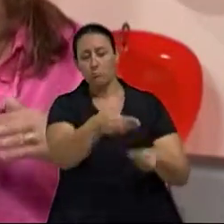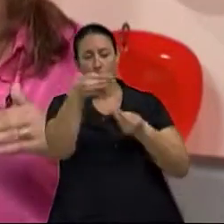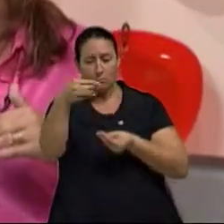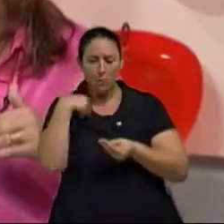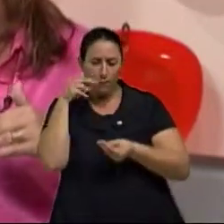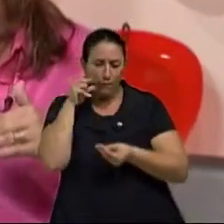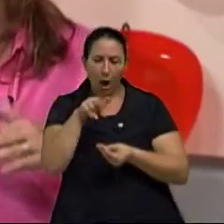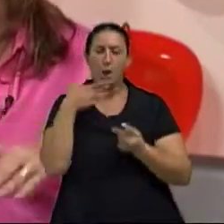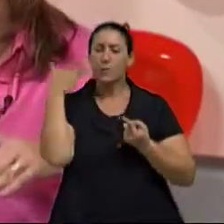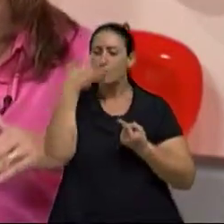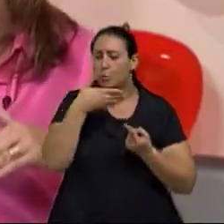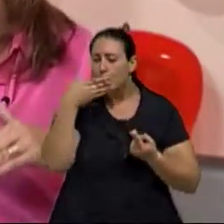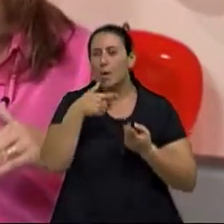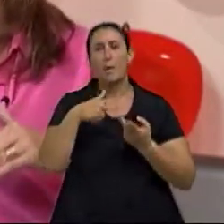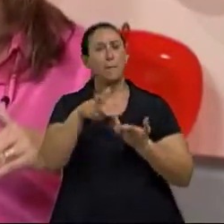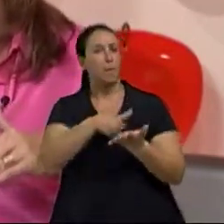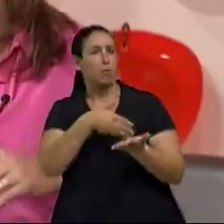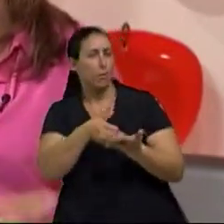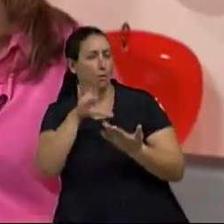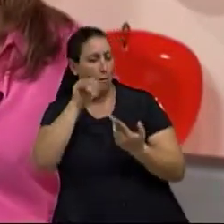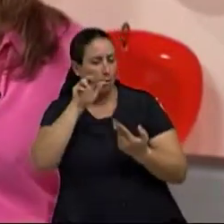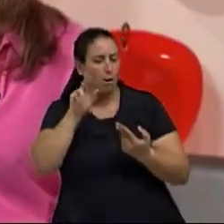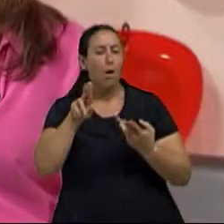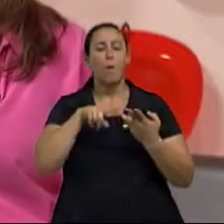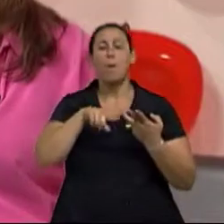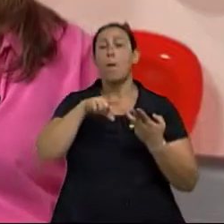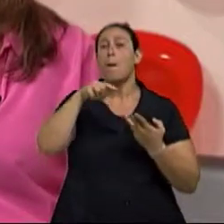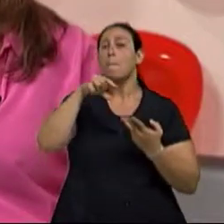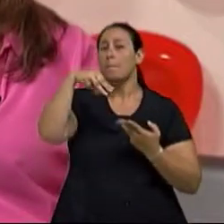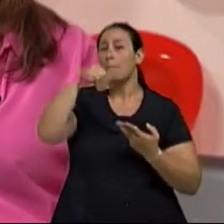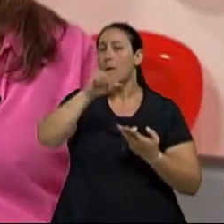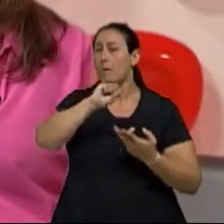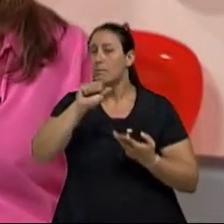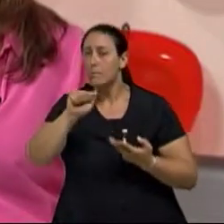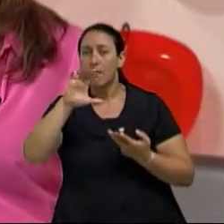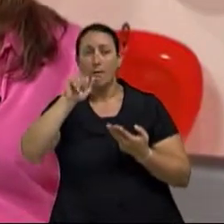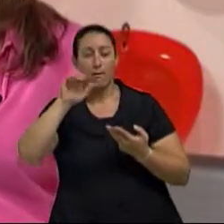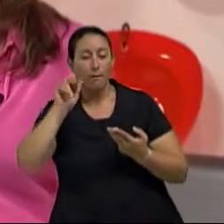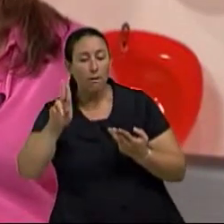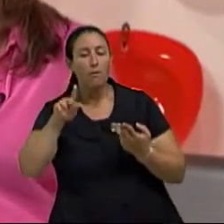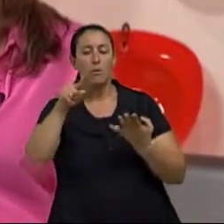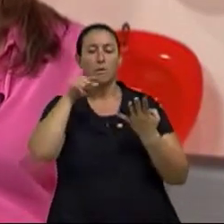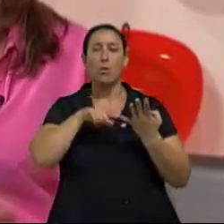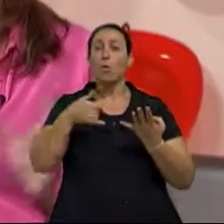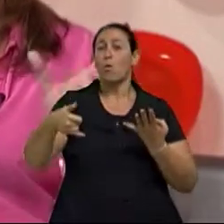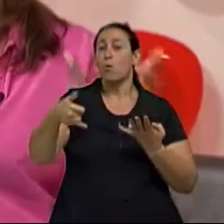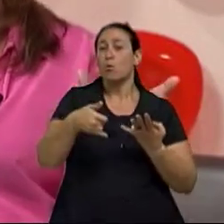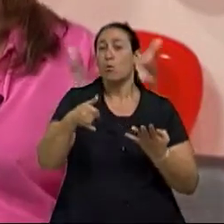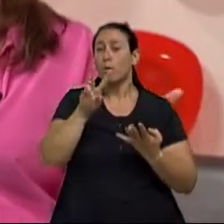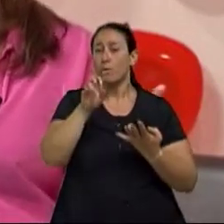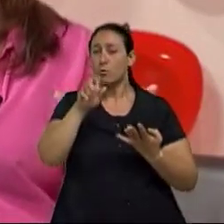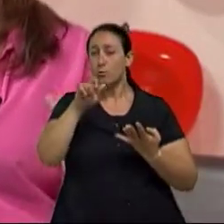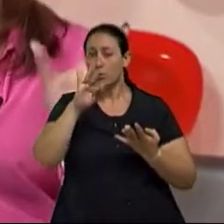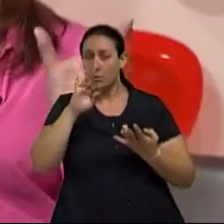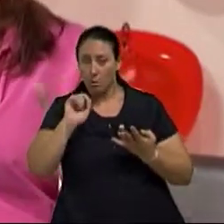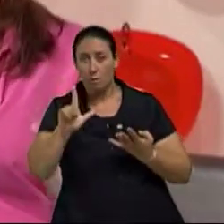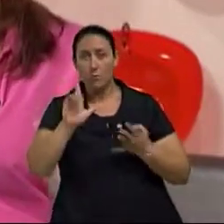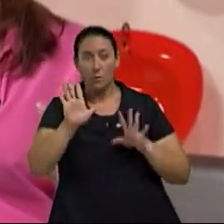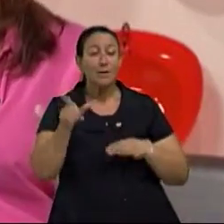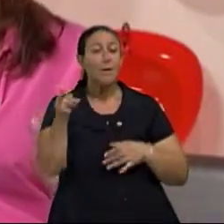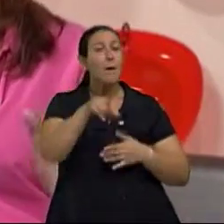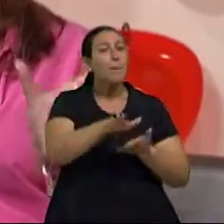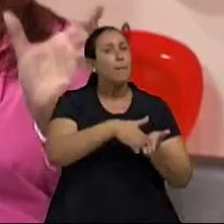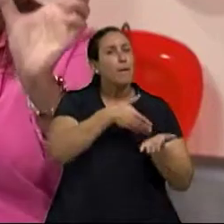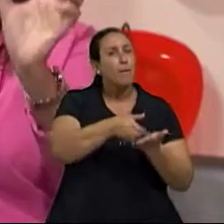açúcar, manteiga de cacau, massa de cacau, gordura vegetal. A manteiga de cacau